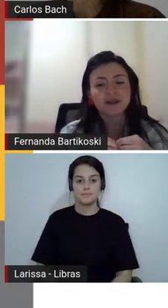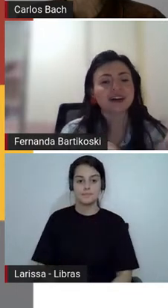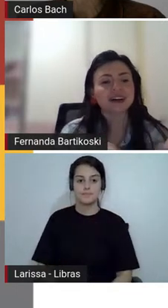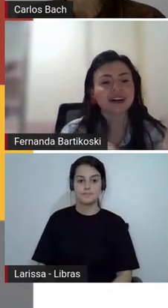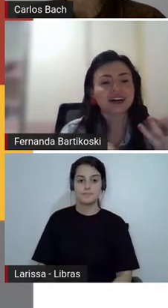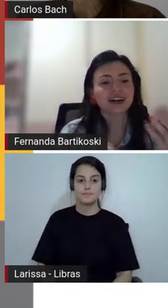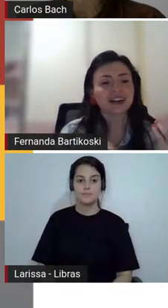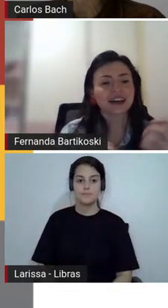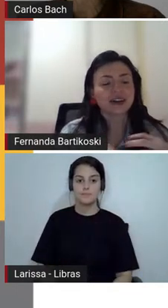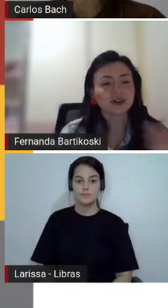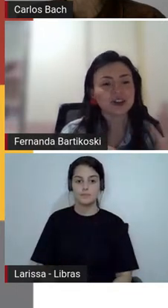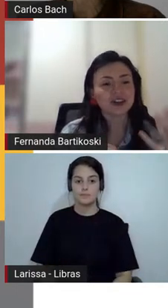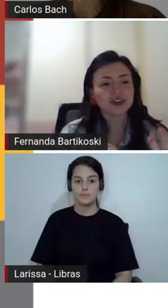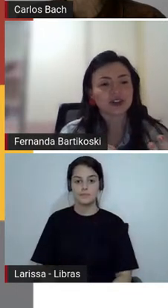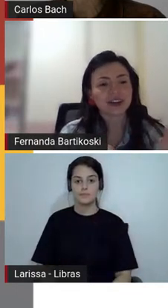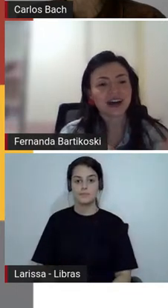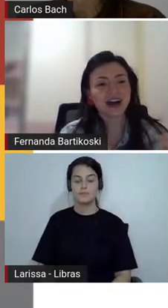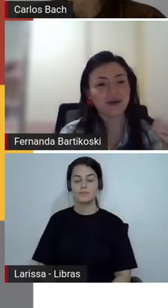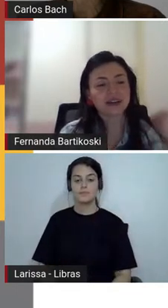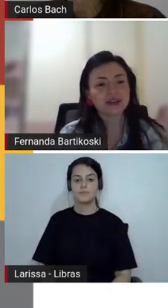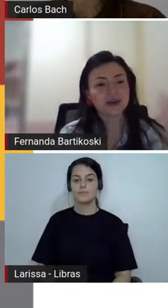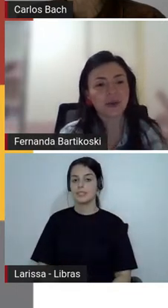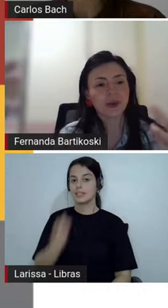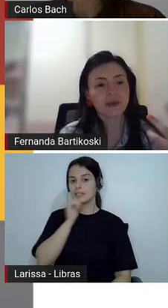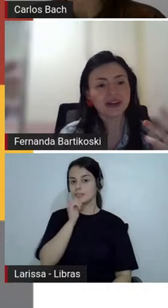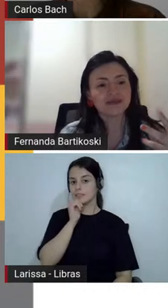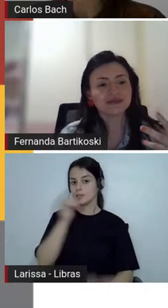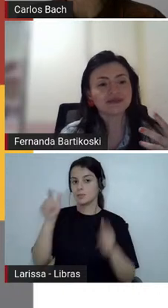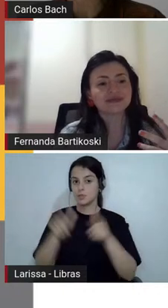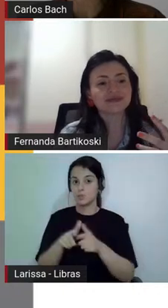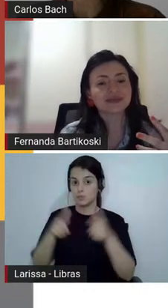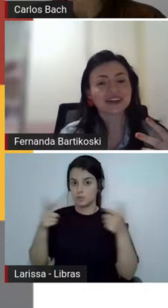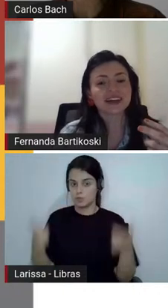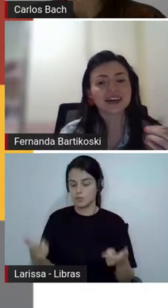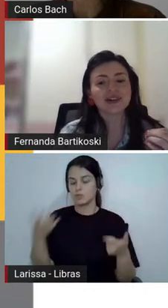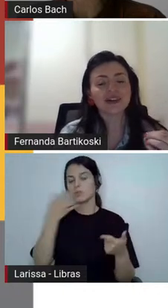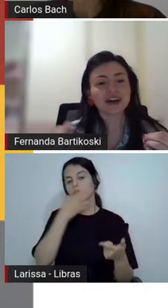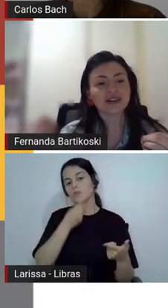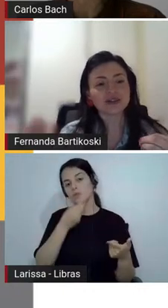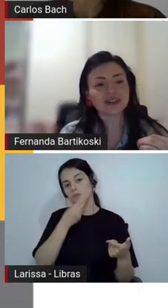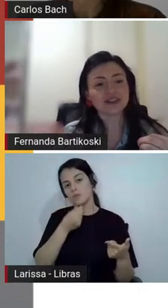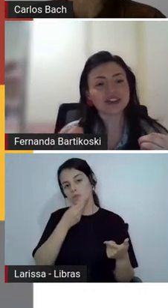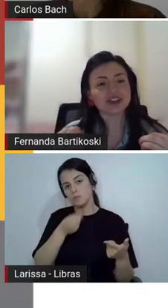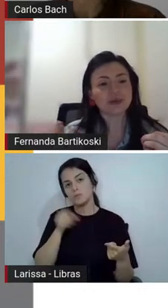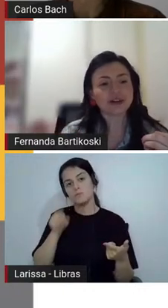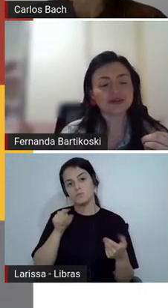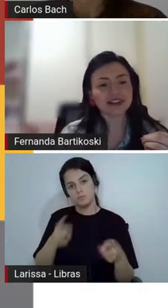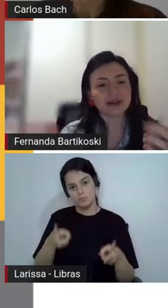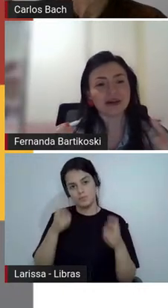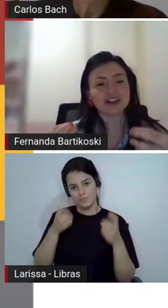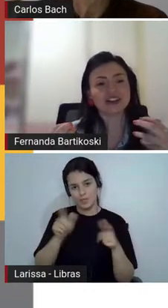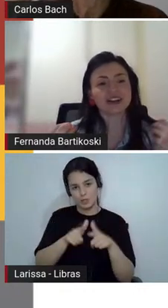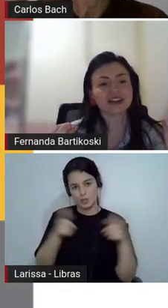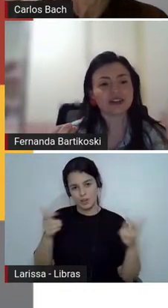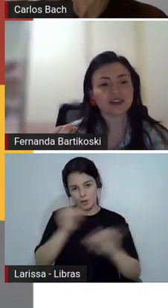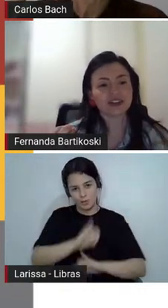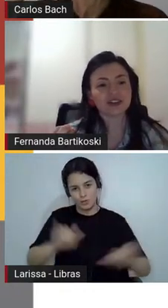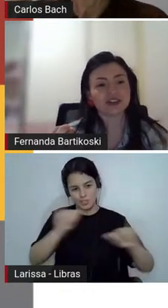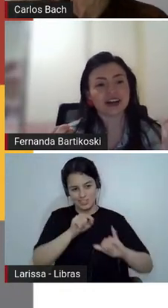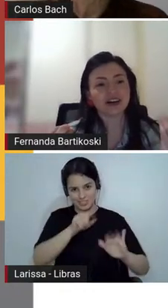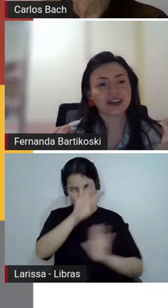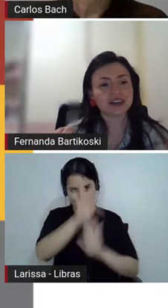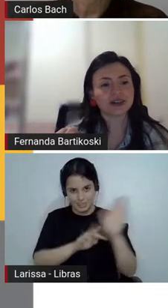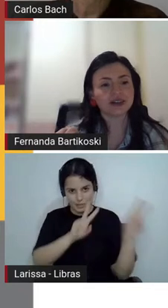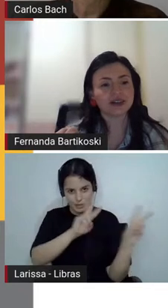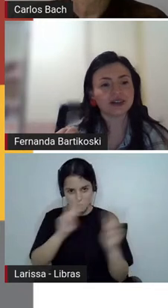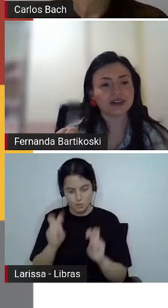lá na notícia de jornal esse homem e qual que é a construção que a gente pode fazer a partir dessa notícia